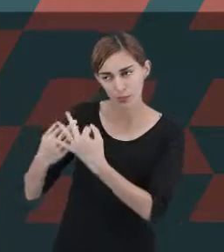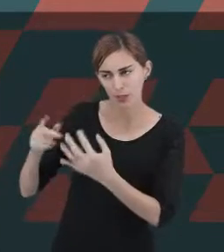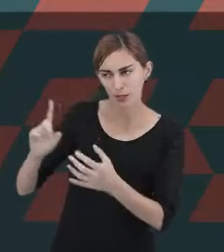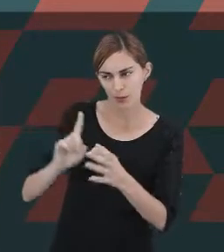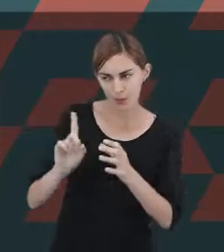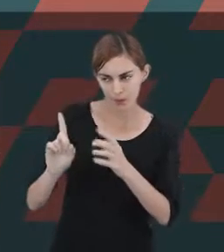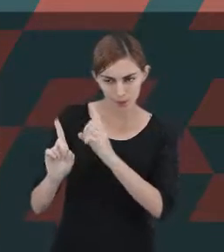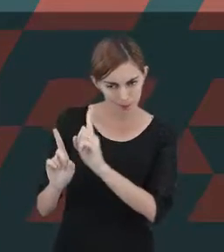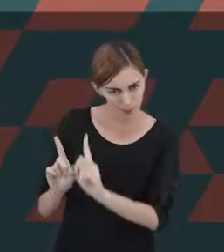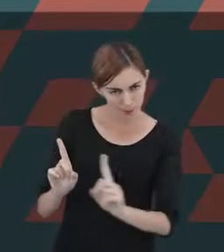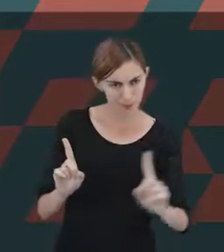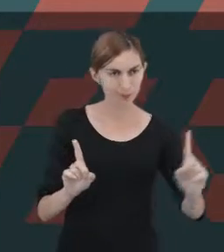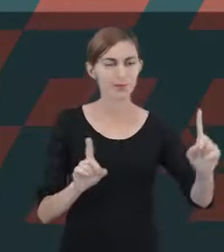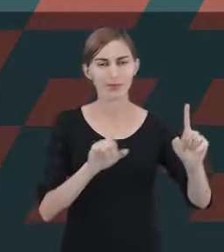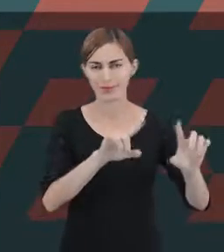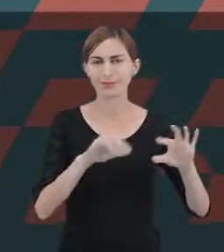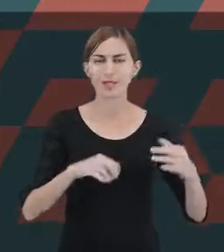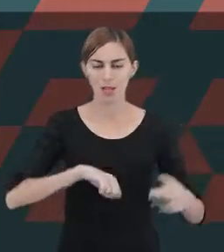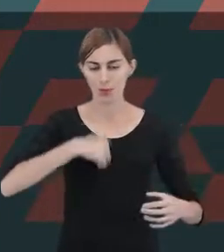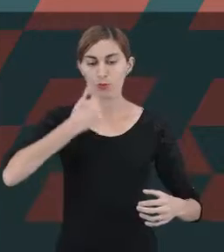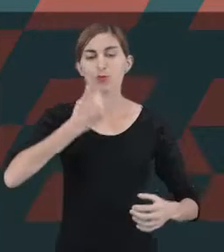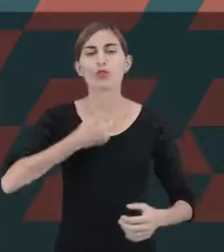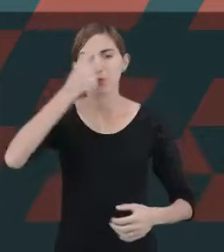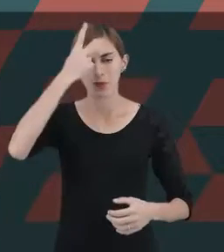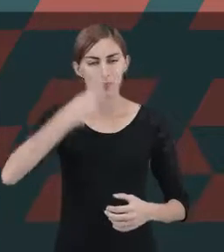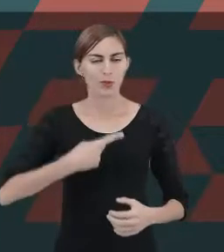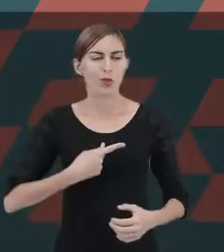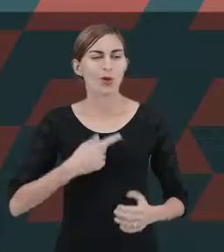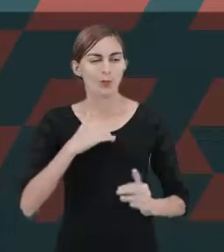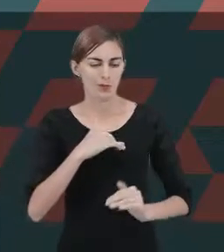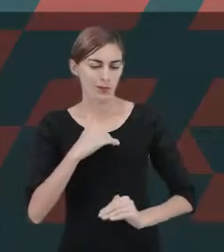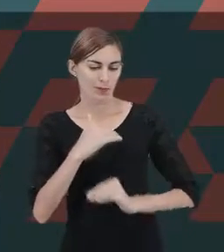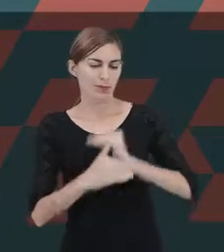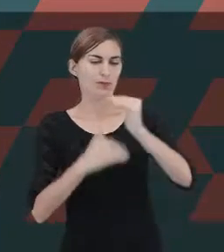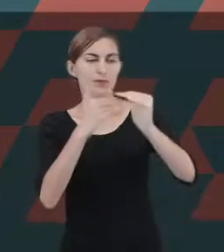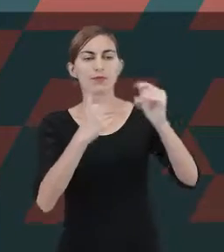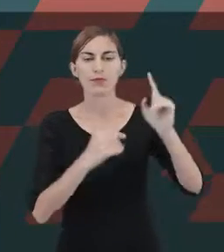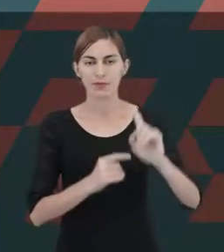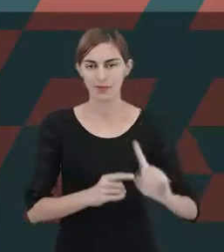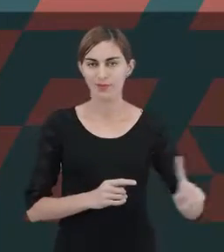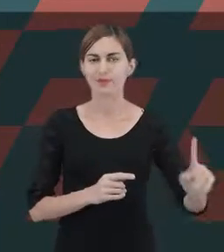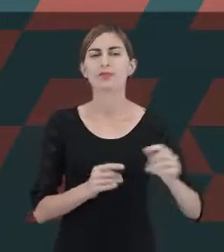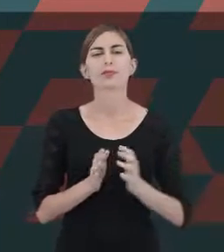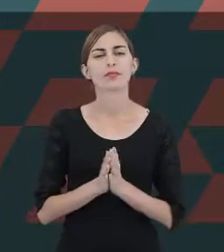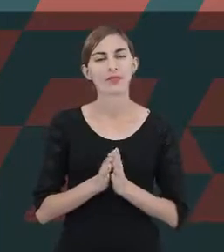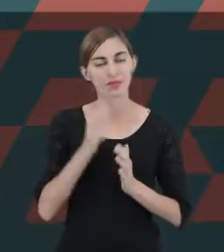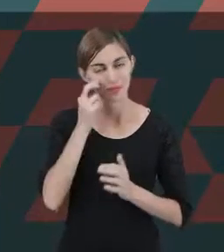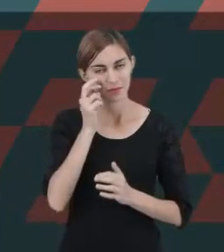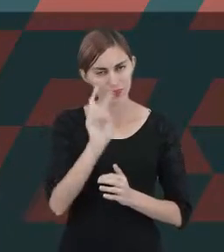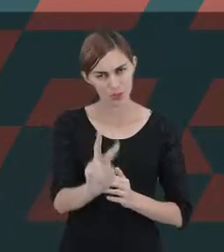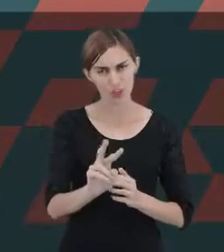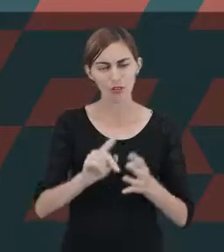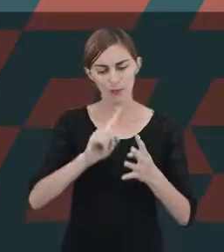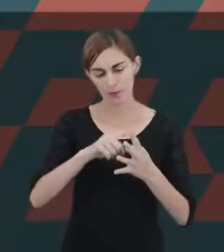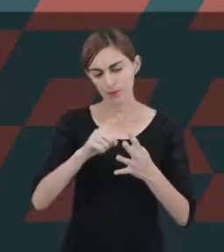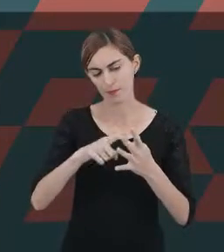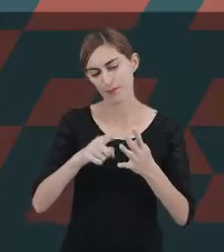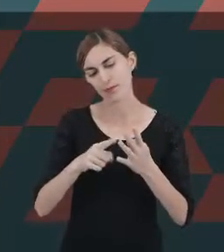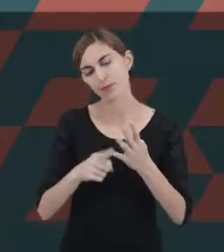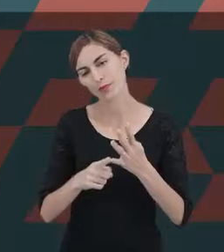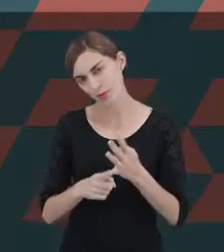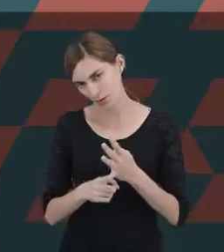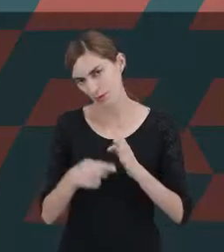passa a ganhar autonomia ao seu próprio desenvolvimento. Você já viu comigo os quatro aspectos de